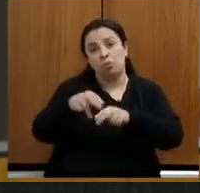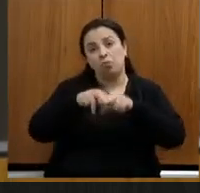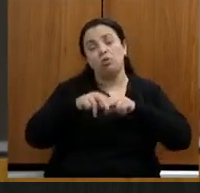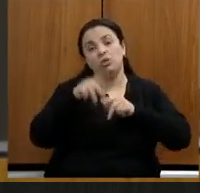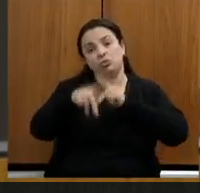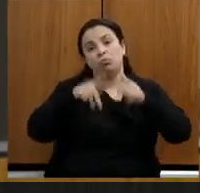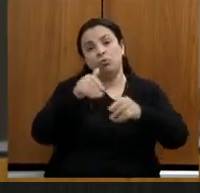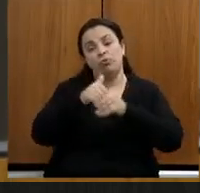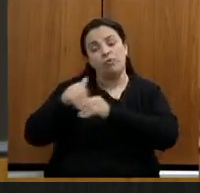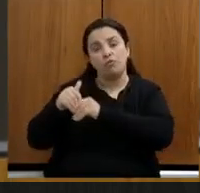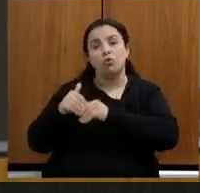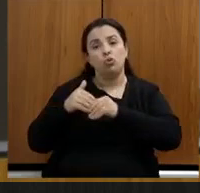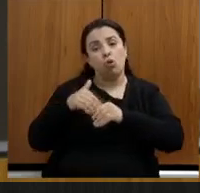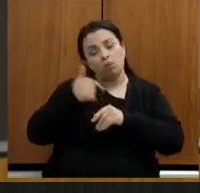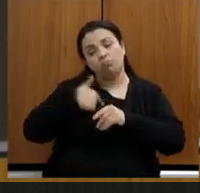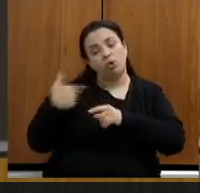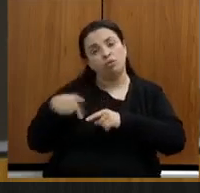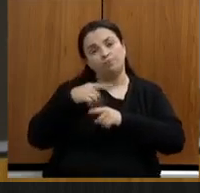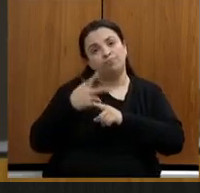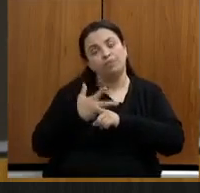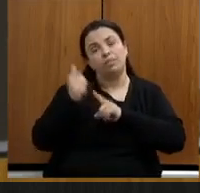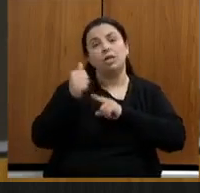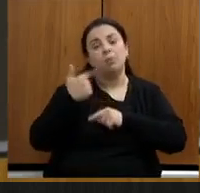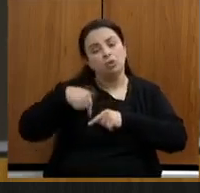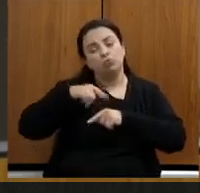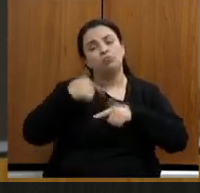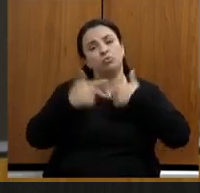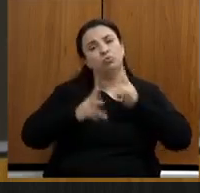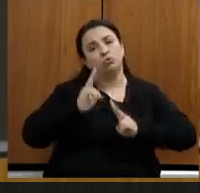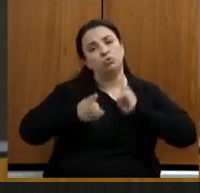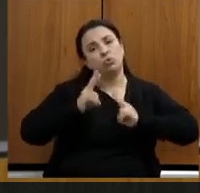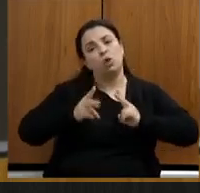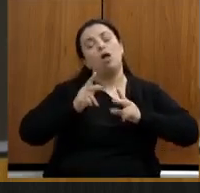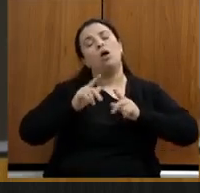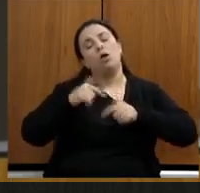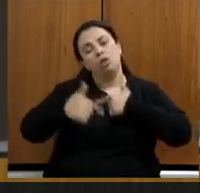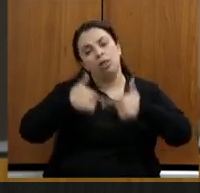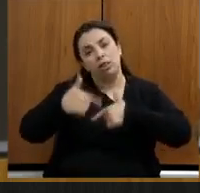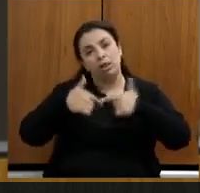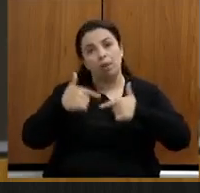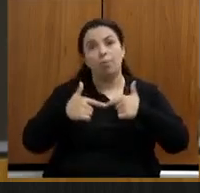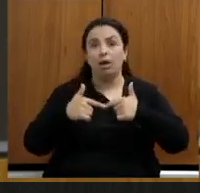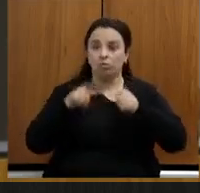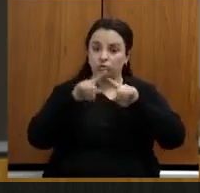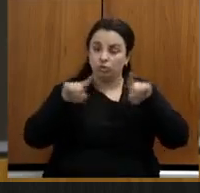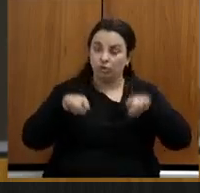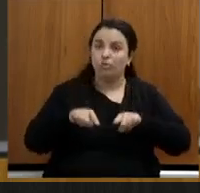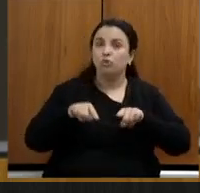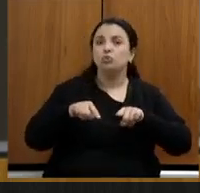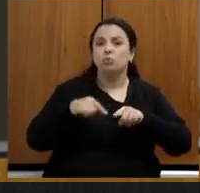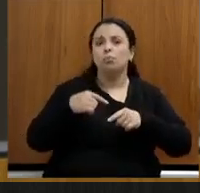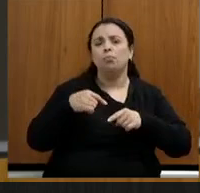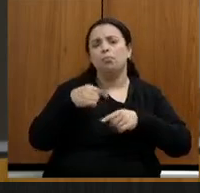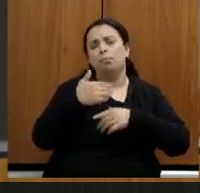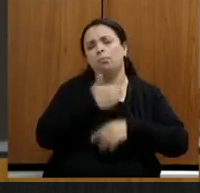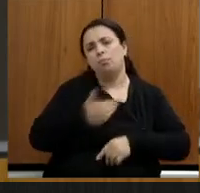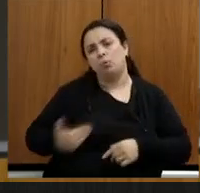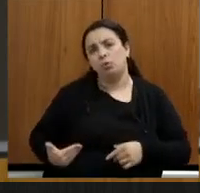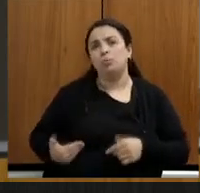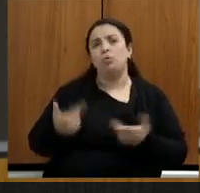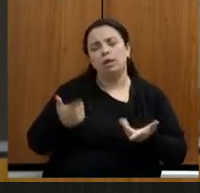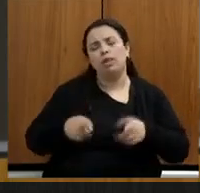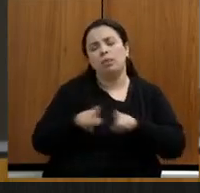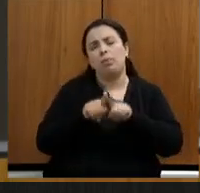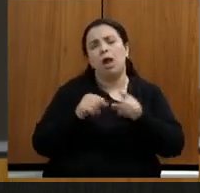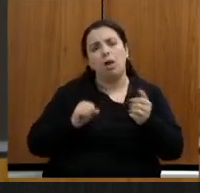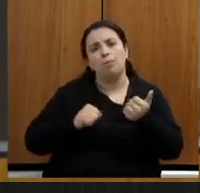serviços públicos e de pautas que são trazidas por movimentos e que eu as expressei através dos requerimentos aprovados